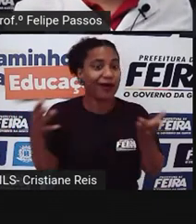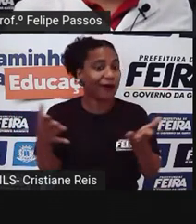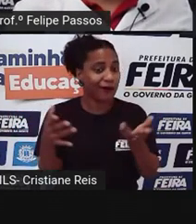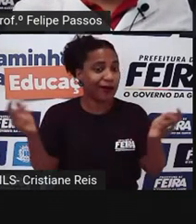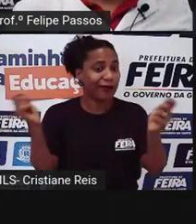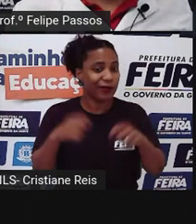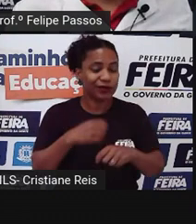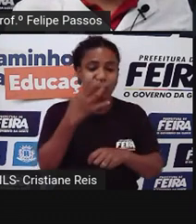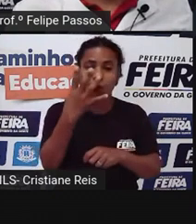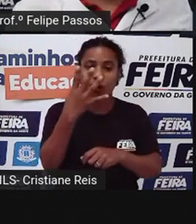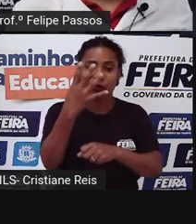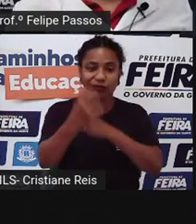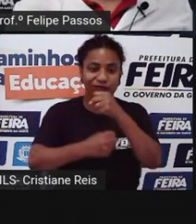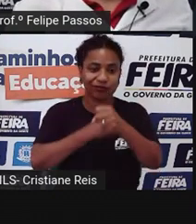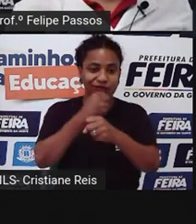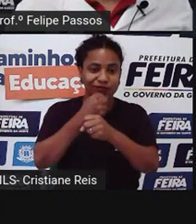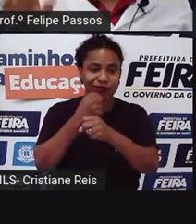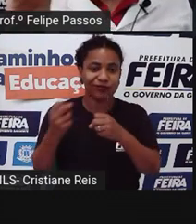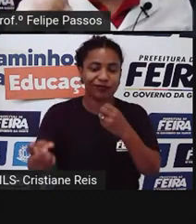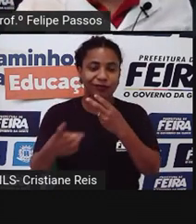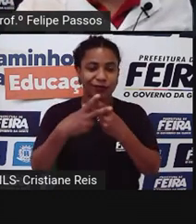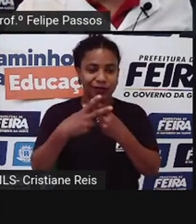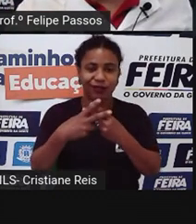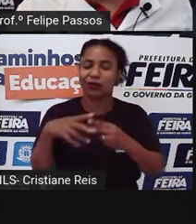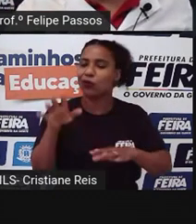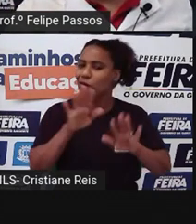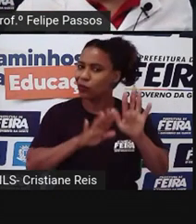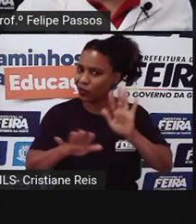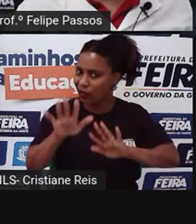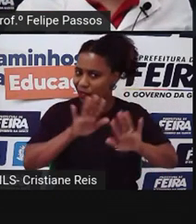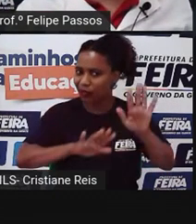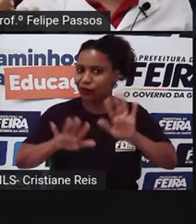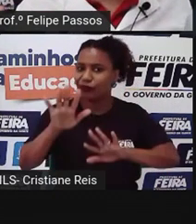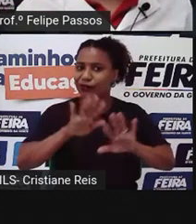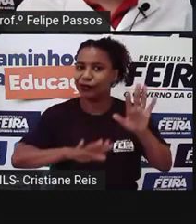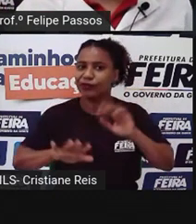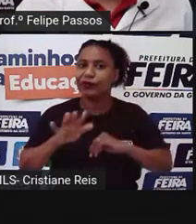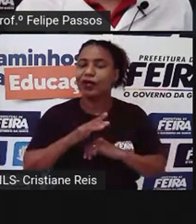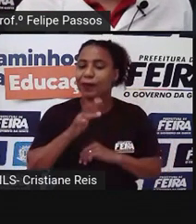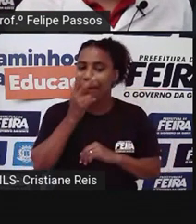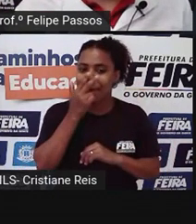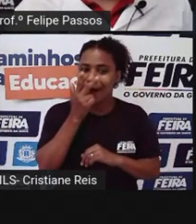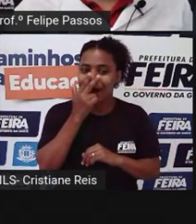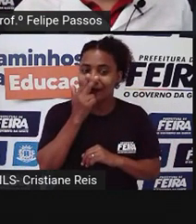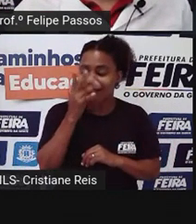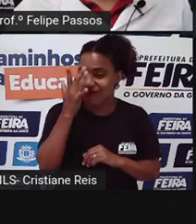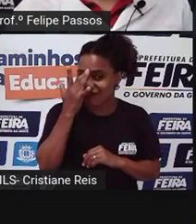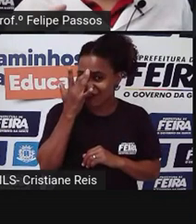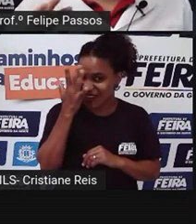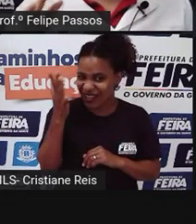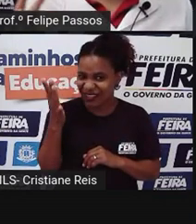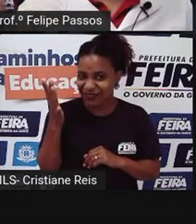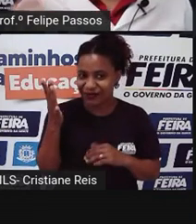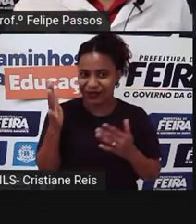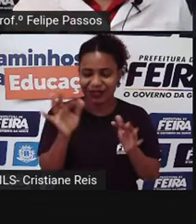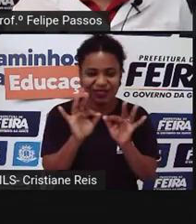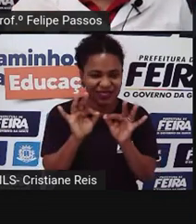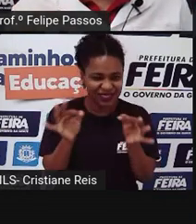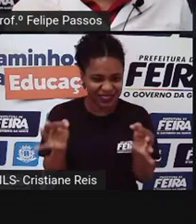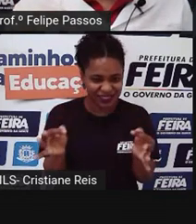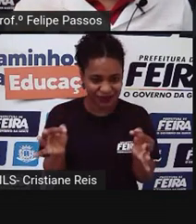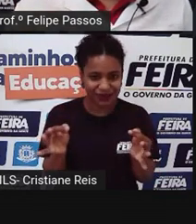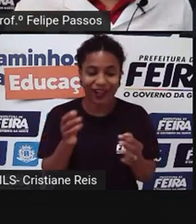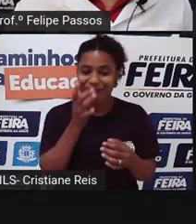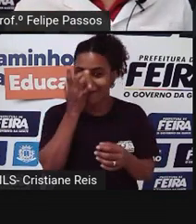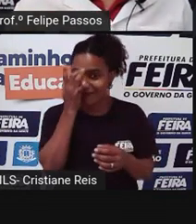pode ficar até quatro anos. Então, muito cuidado, gente. Às vezes as coisas parecem fáceis, aparece uma forma fácil de